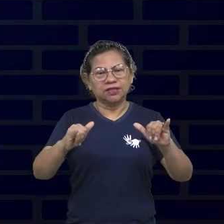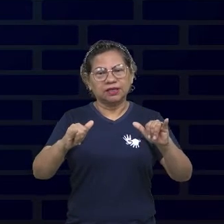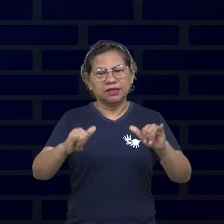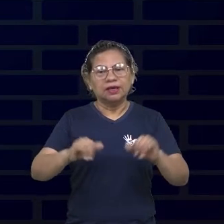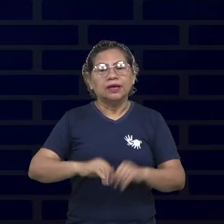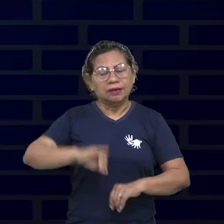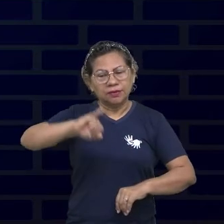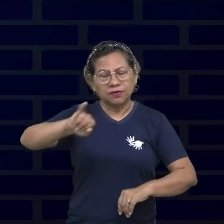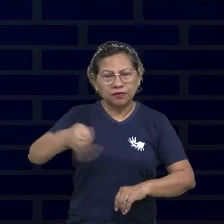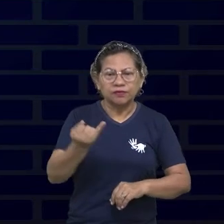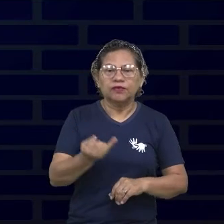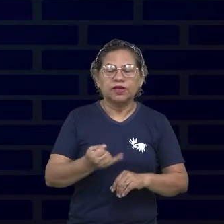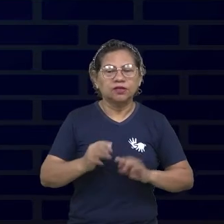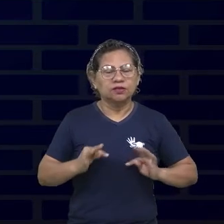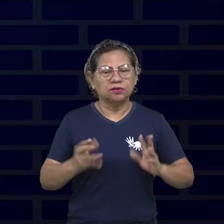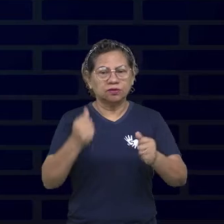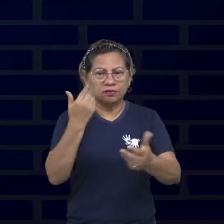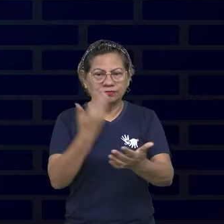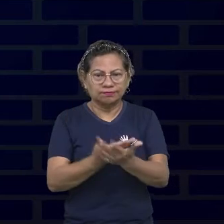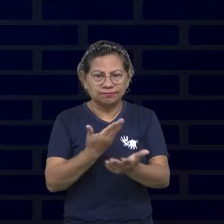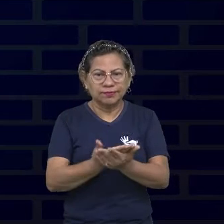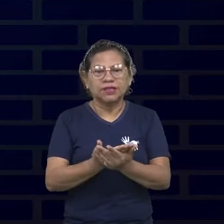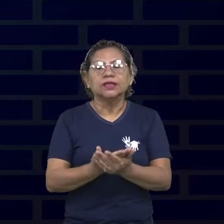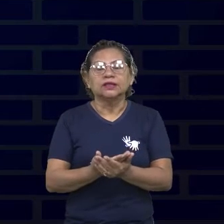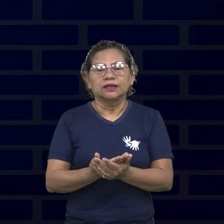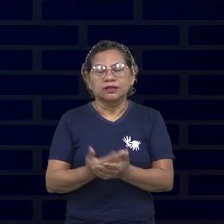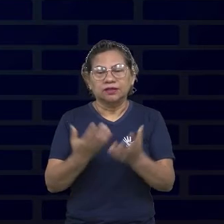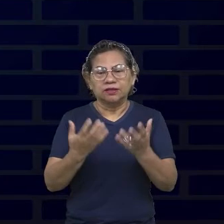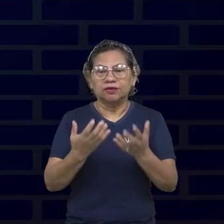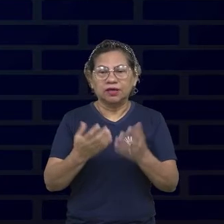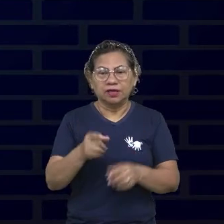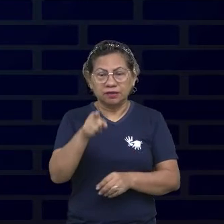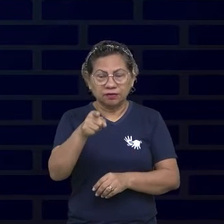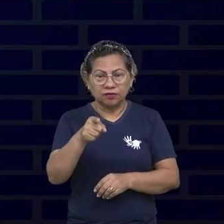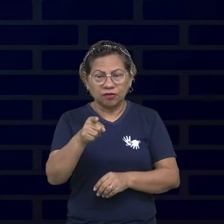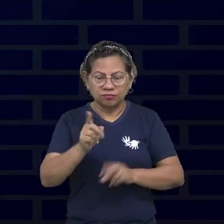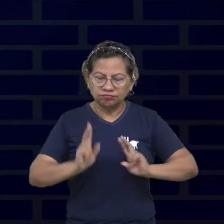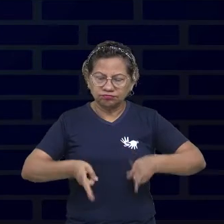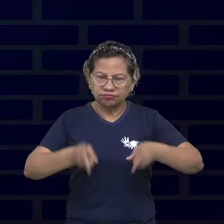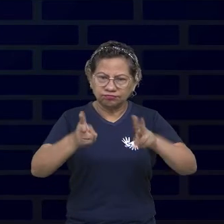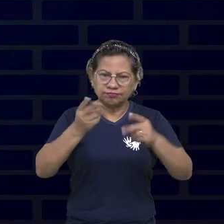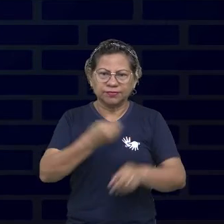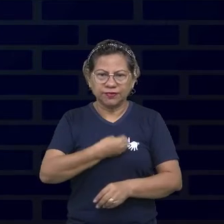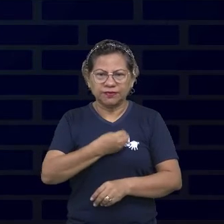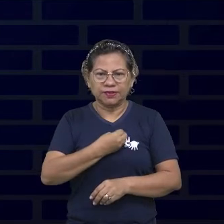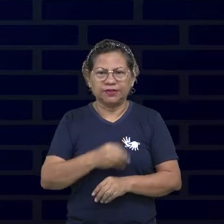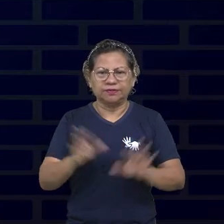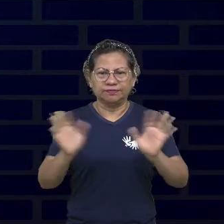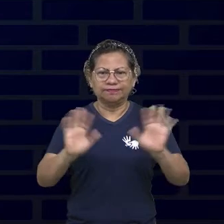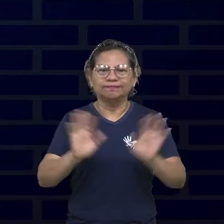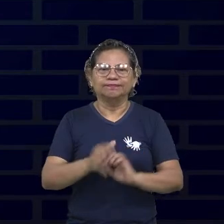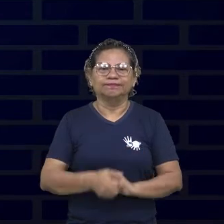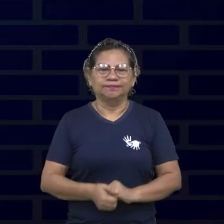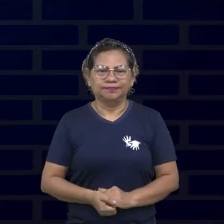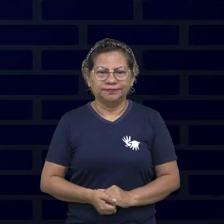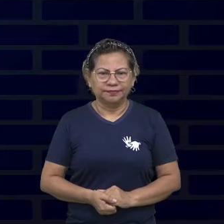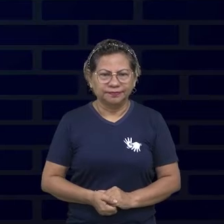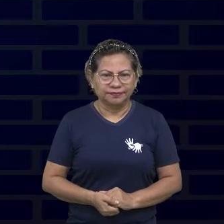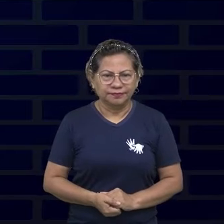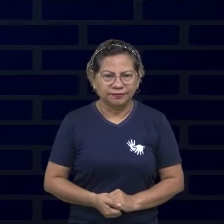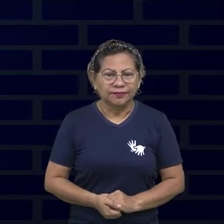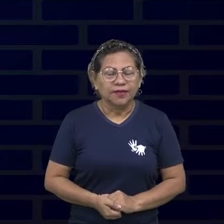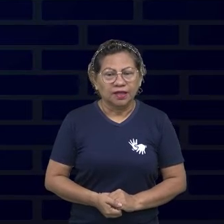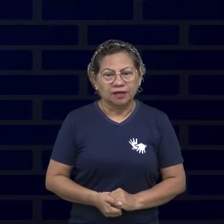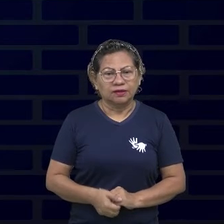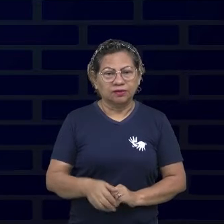oportunidades. Desejo enorme sucesso na caminhada e até uma próxima oportunidade. Meu nome é David Jordão,